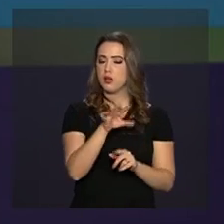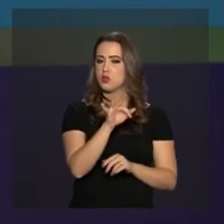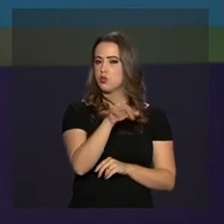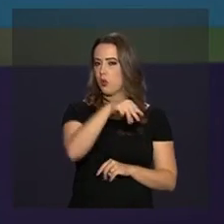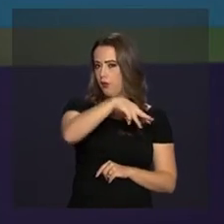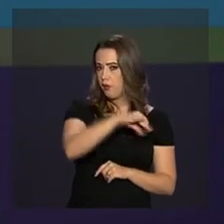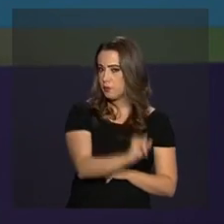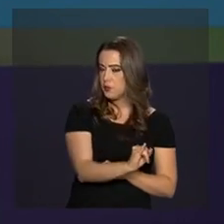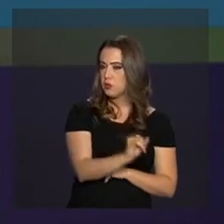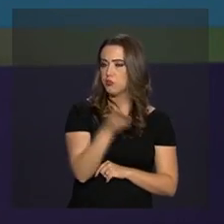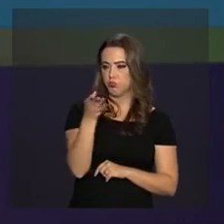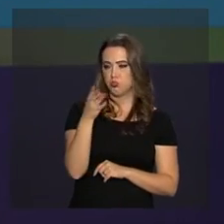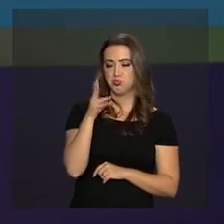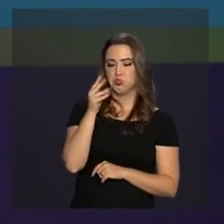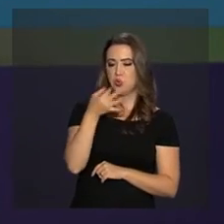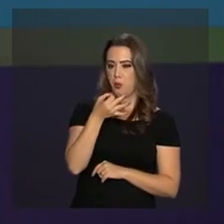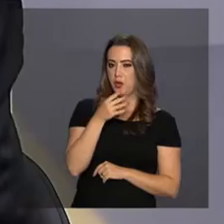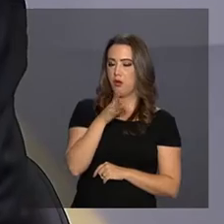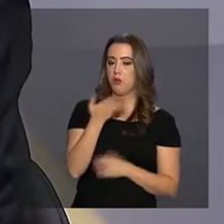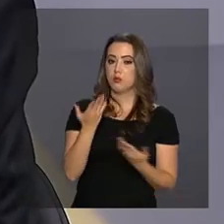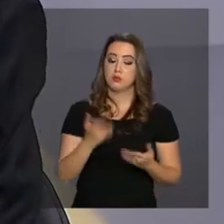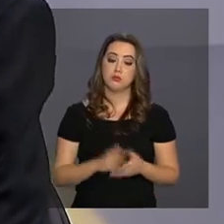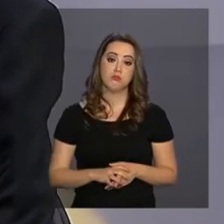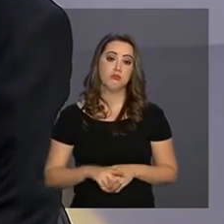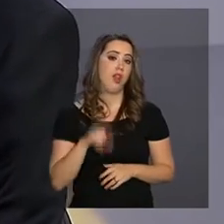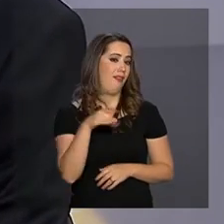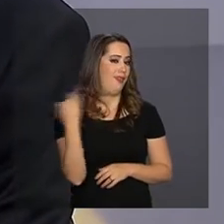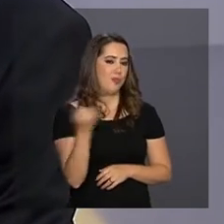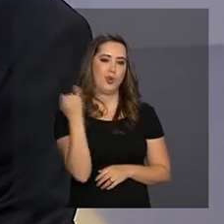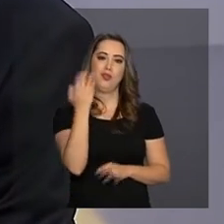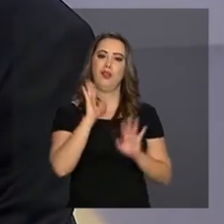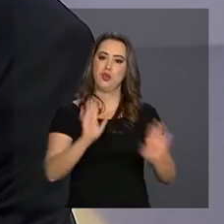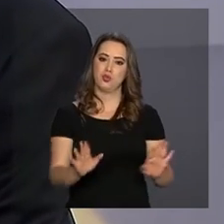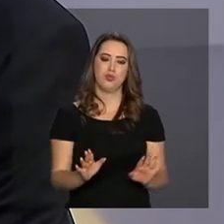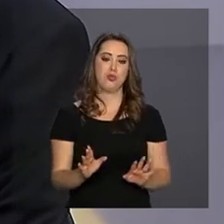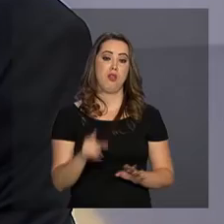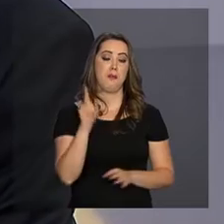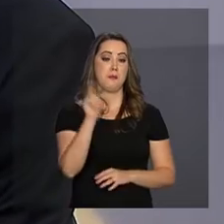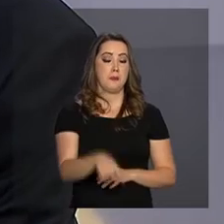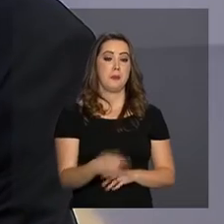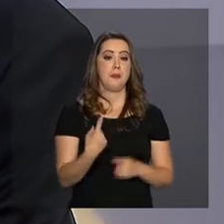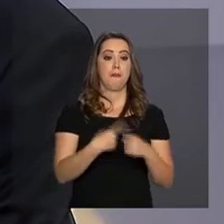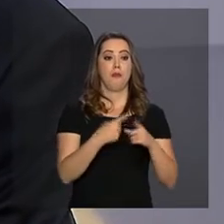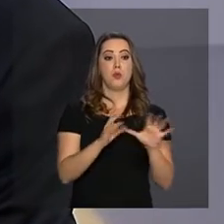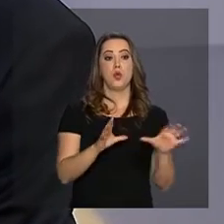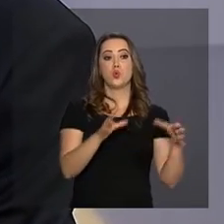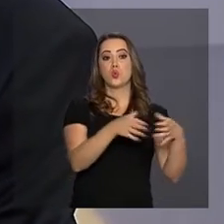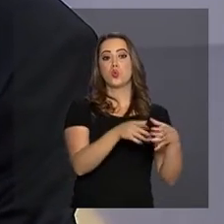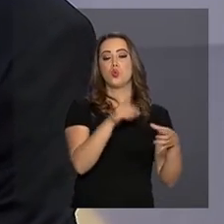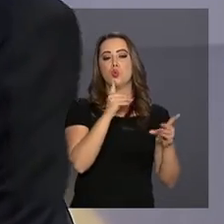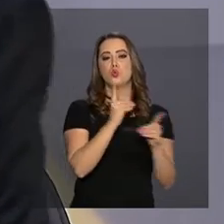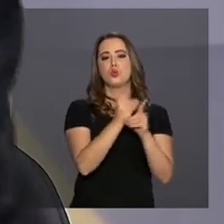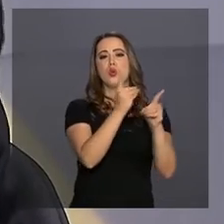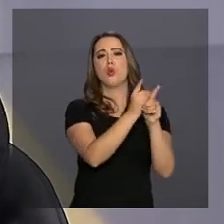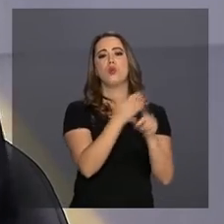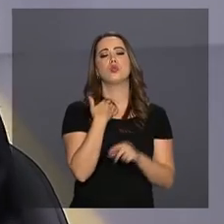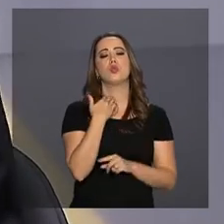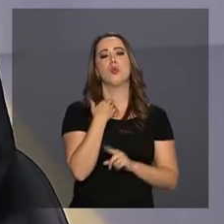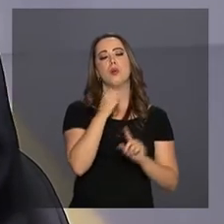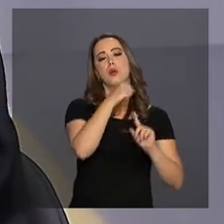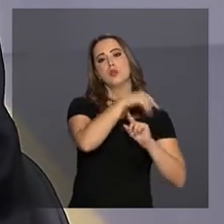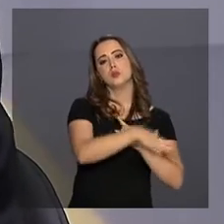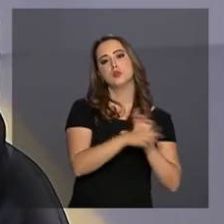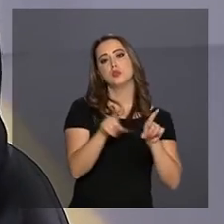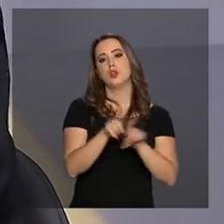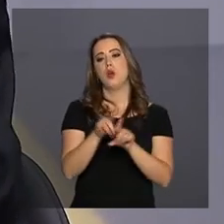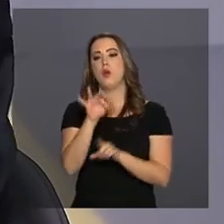que trouxe esse protagonismo para o Fórum? É a diferença fundamental. Quer dizer, as assembleias, os encontros anuais do Banco Mundial e do Fundo